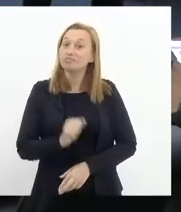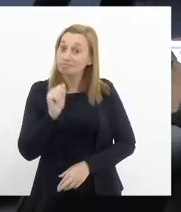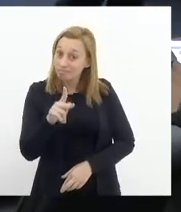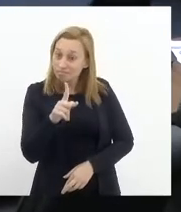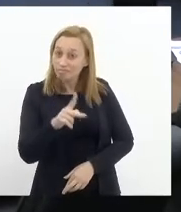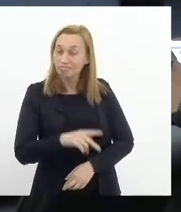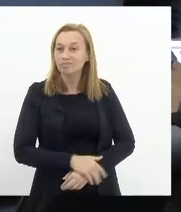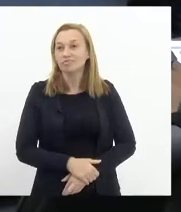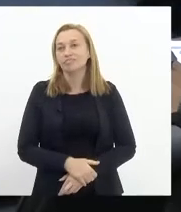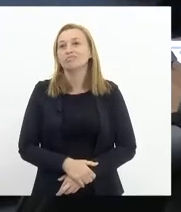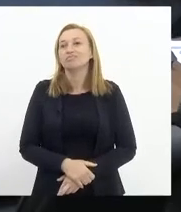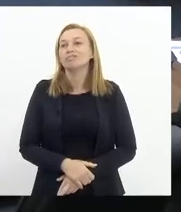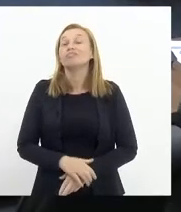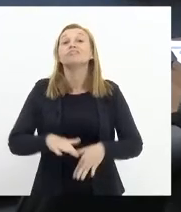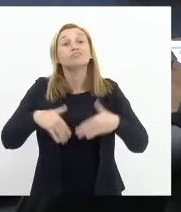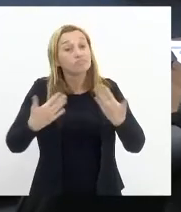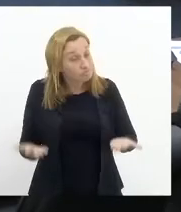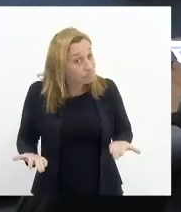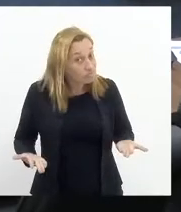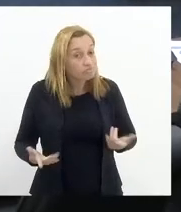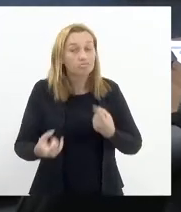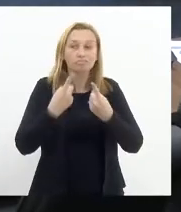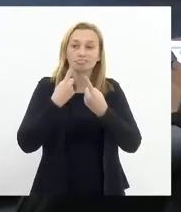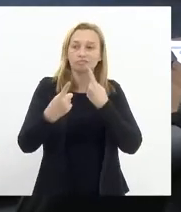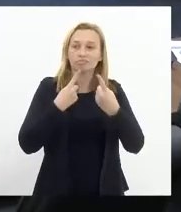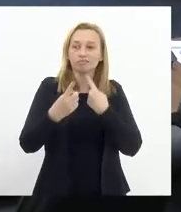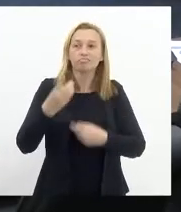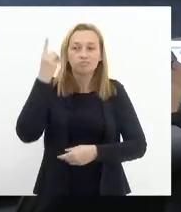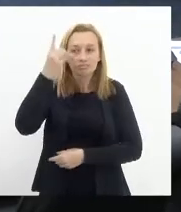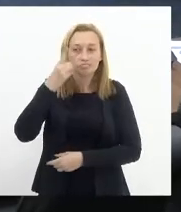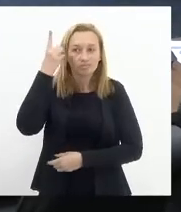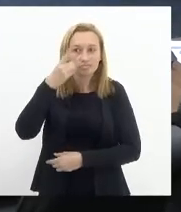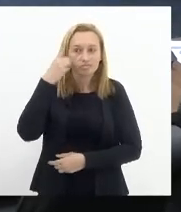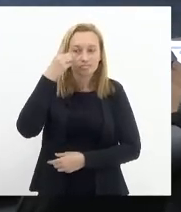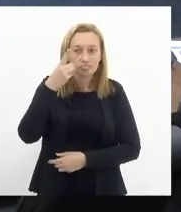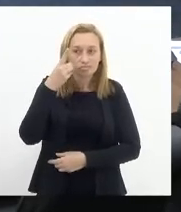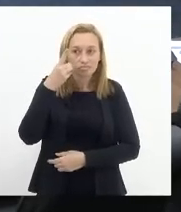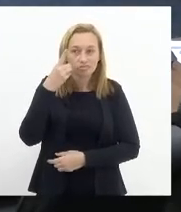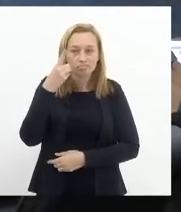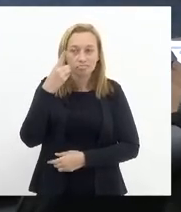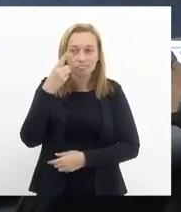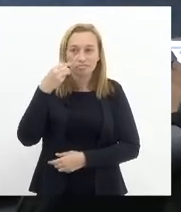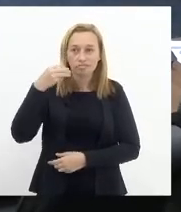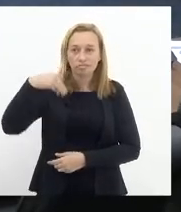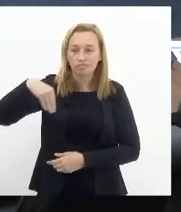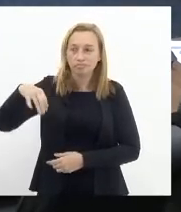então para discutir deputado carlos minck em seguida deputada renata